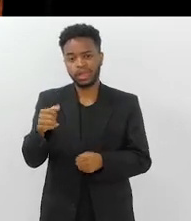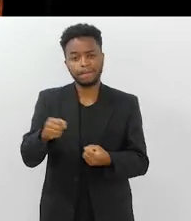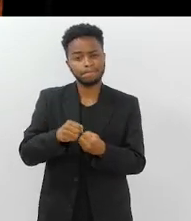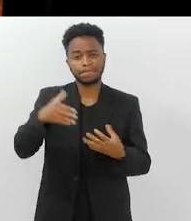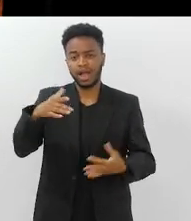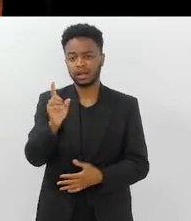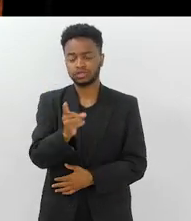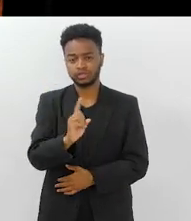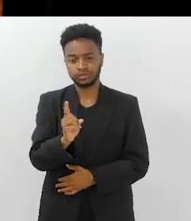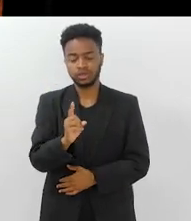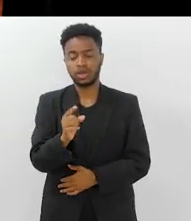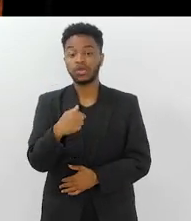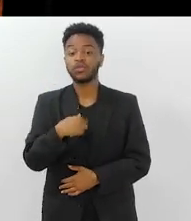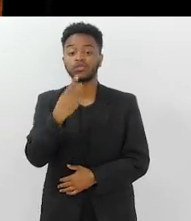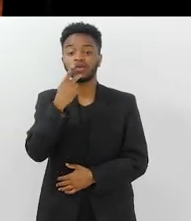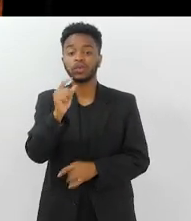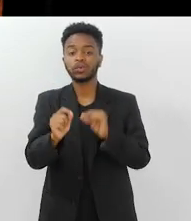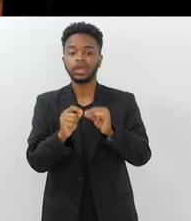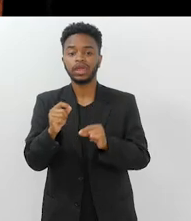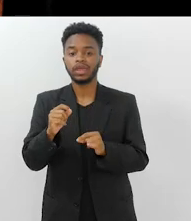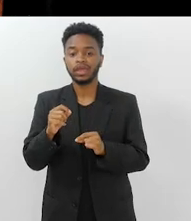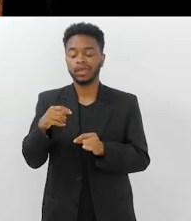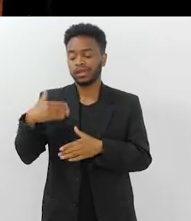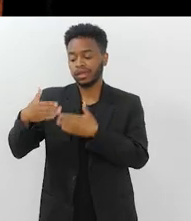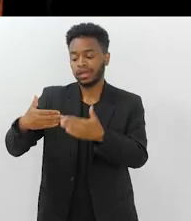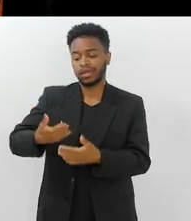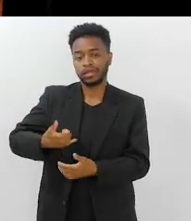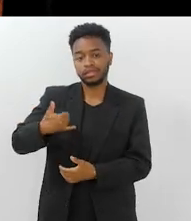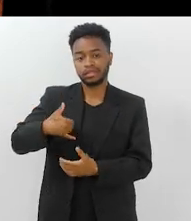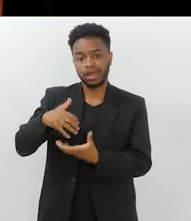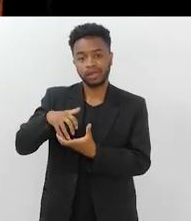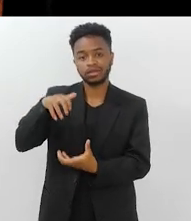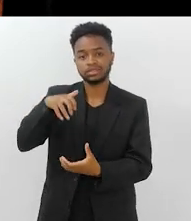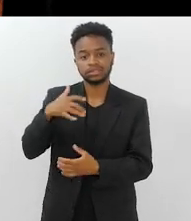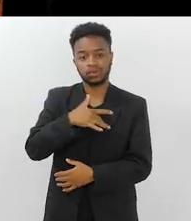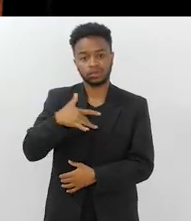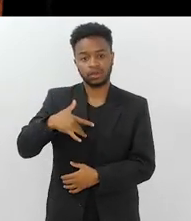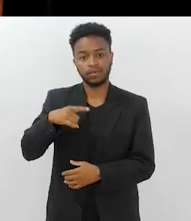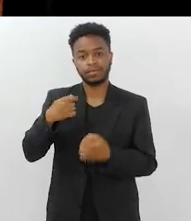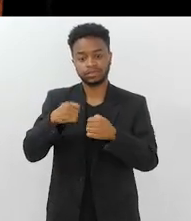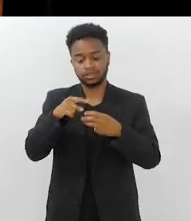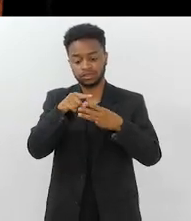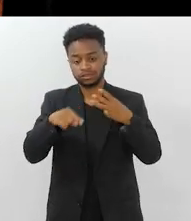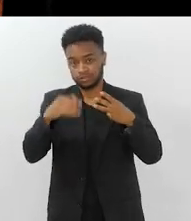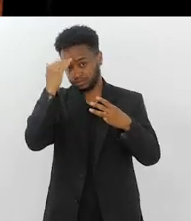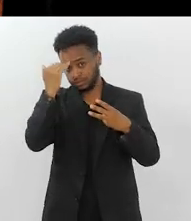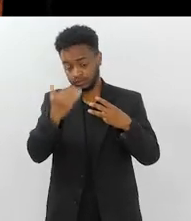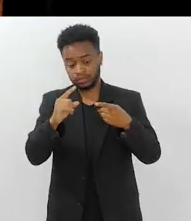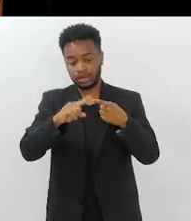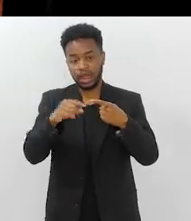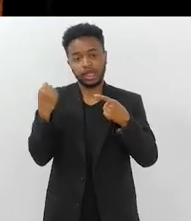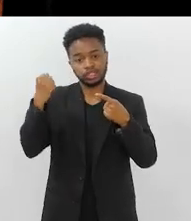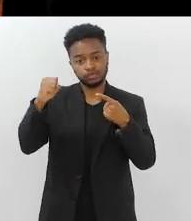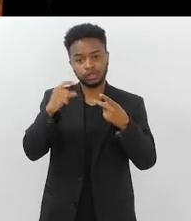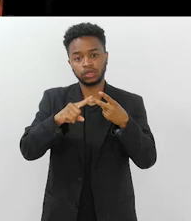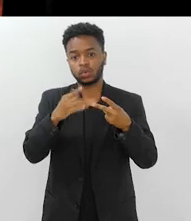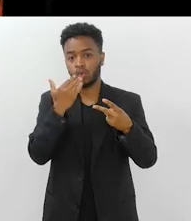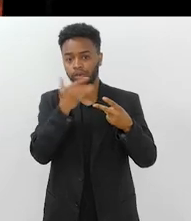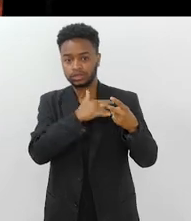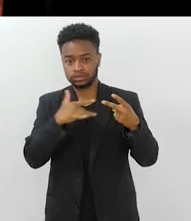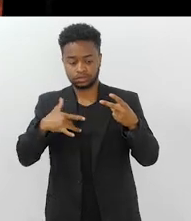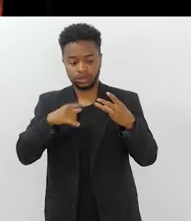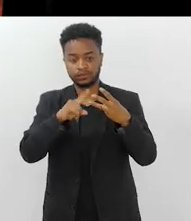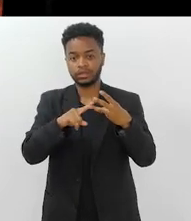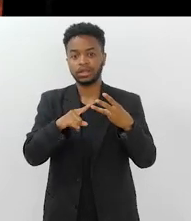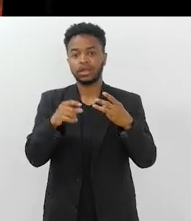mágica para o invicto, eu falo que a pílula mágica do violência e o saudável é você unir esses três pilares, que é a atividade física, alimentação